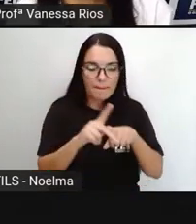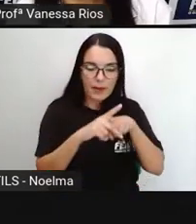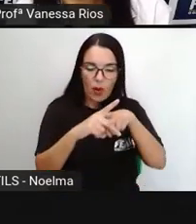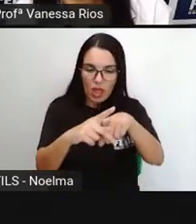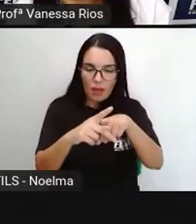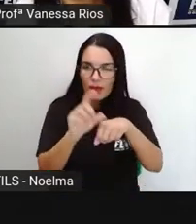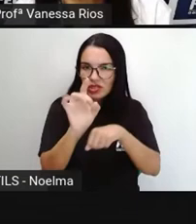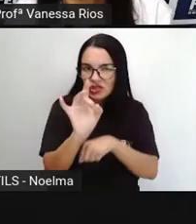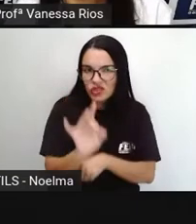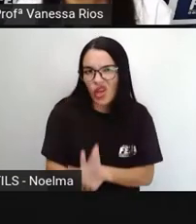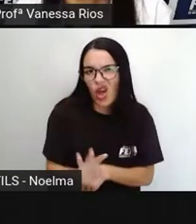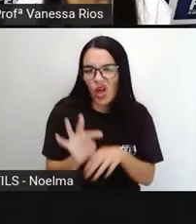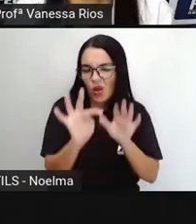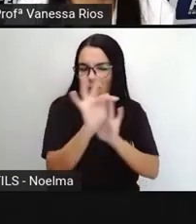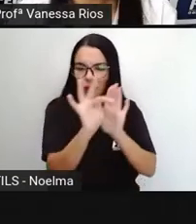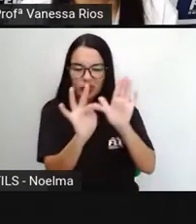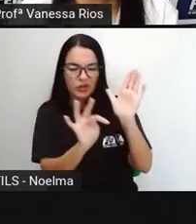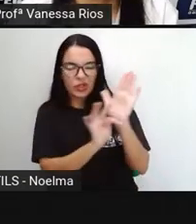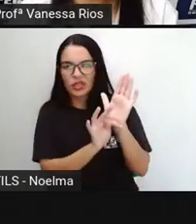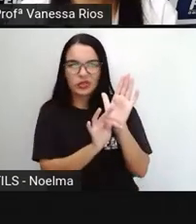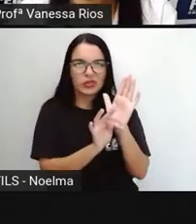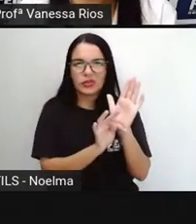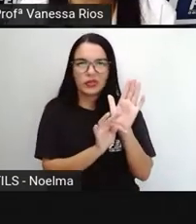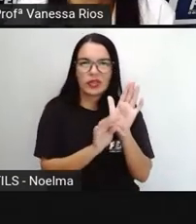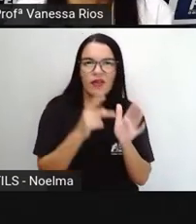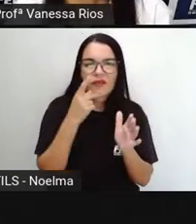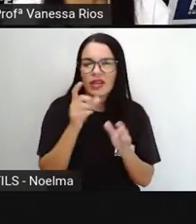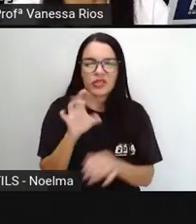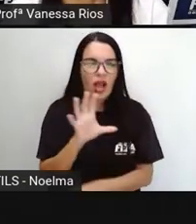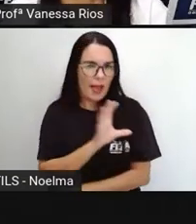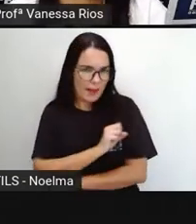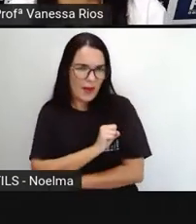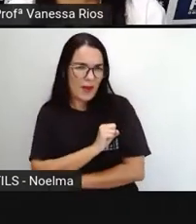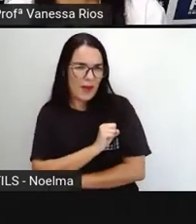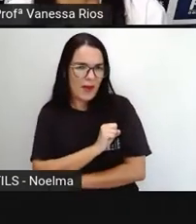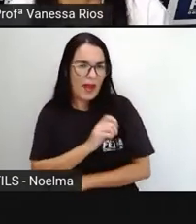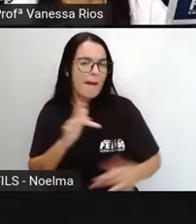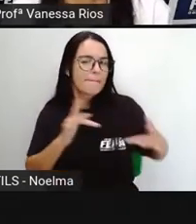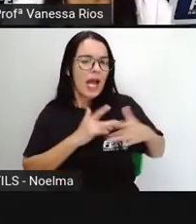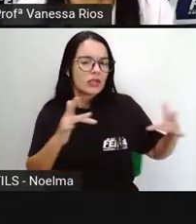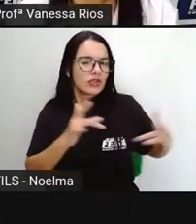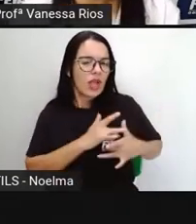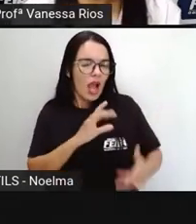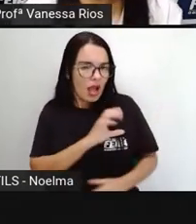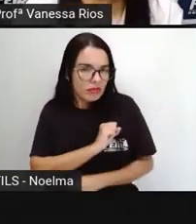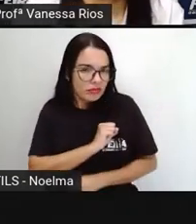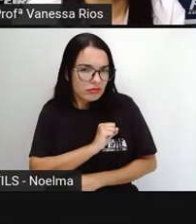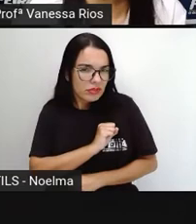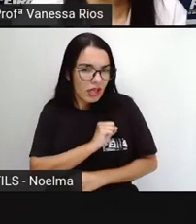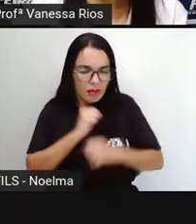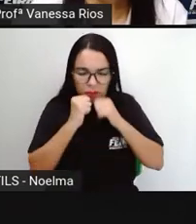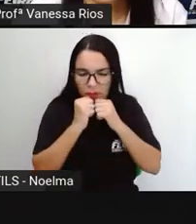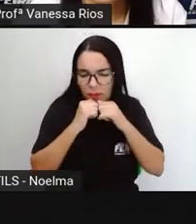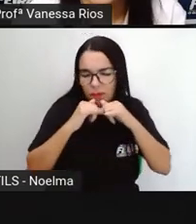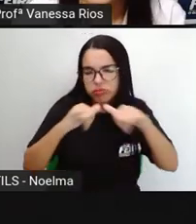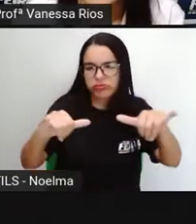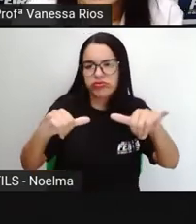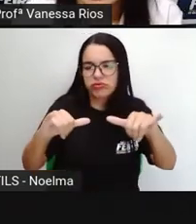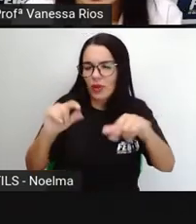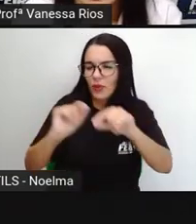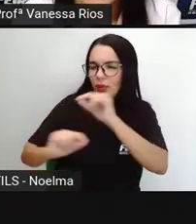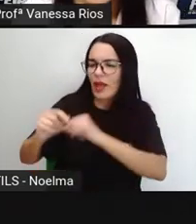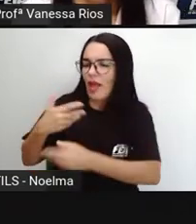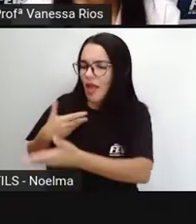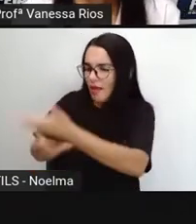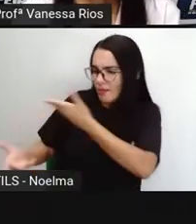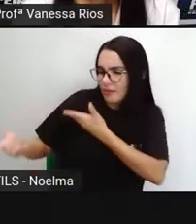pensar aí num tipo de texto que fala apenas de amor, de paixão, de declaração de uma pessoa para outra,